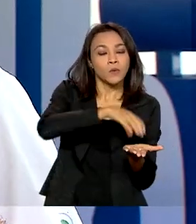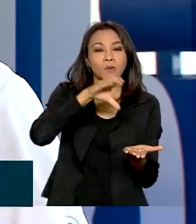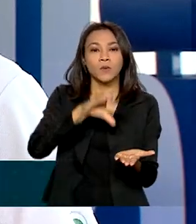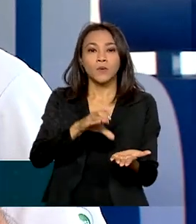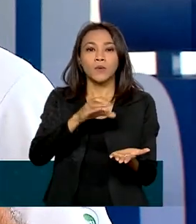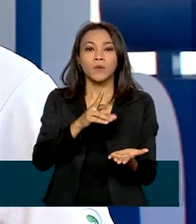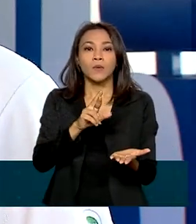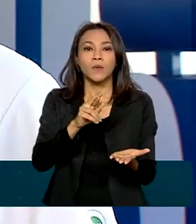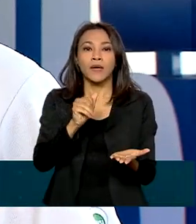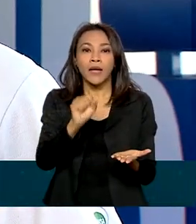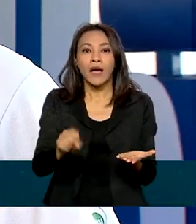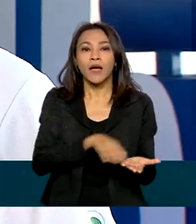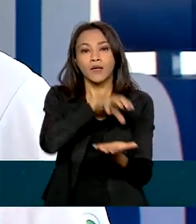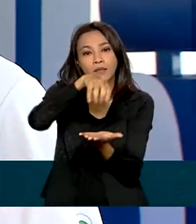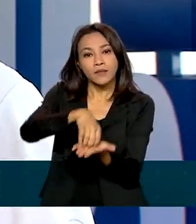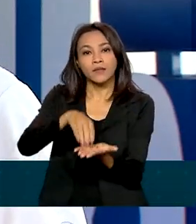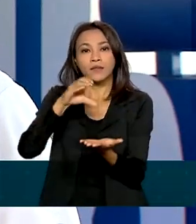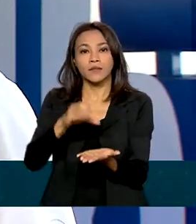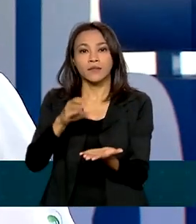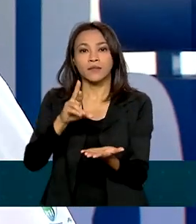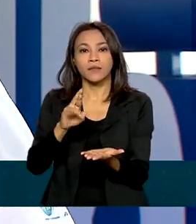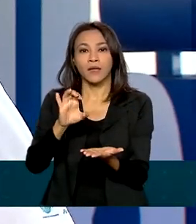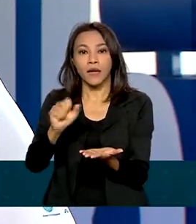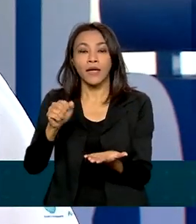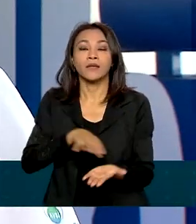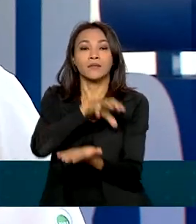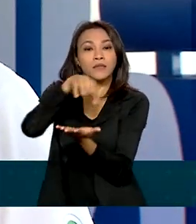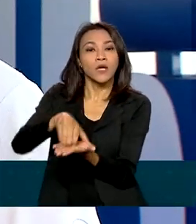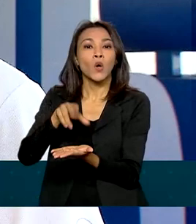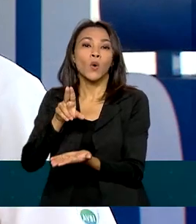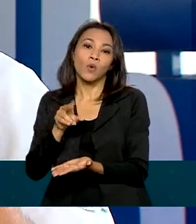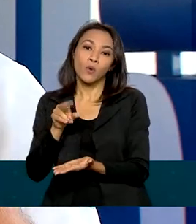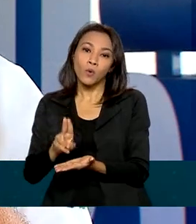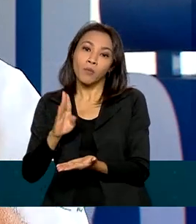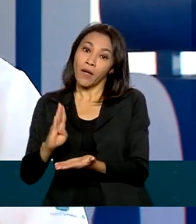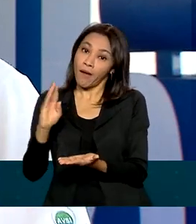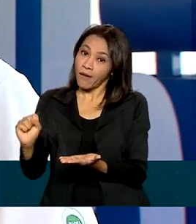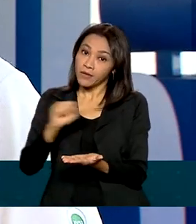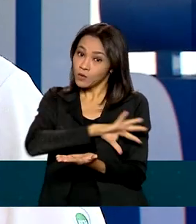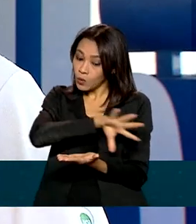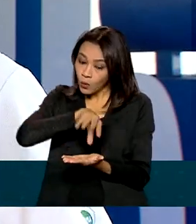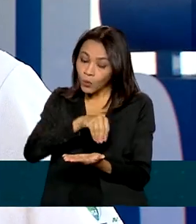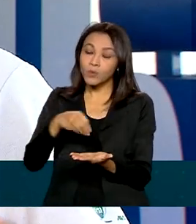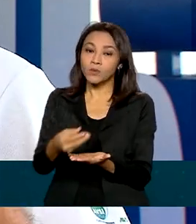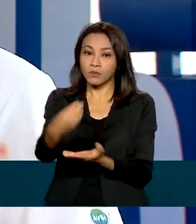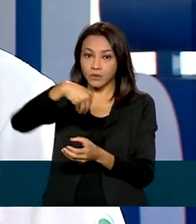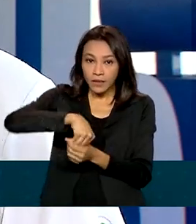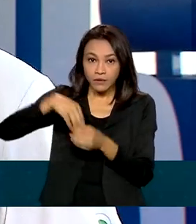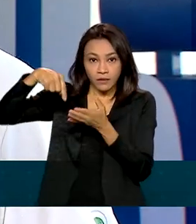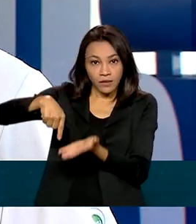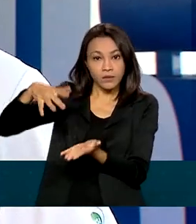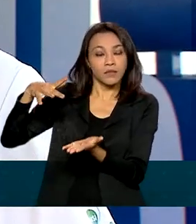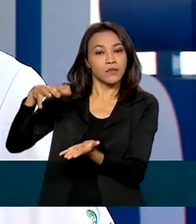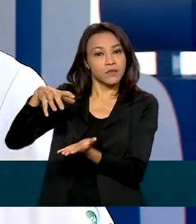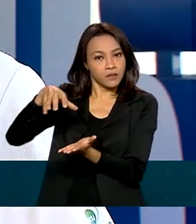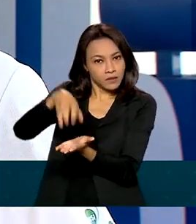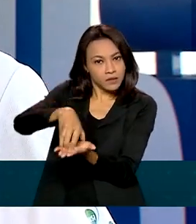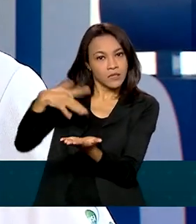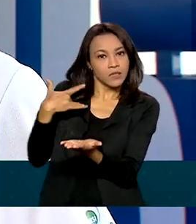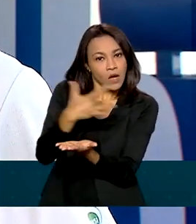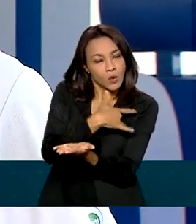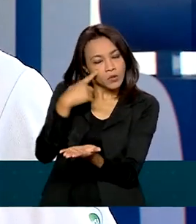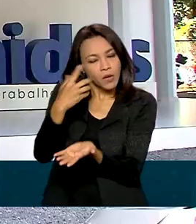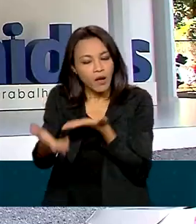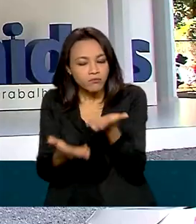UBSs. Se for necessário, a gente já vai colocando essas pessoas dentro das UBSs para fazer os exames médicos